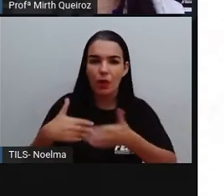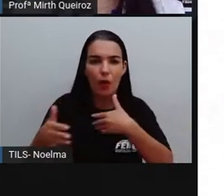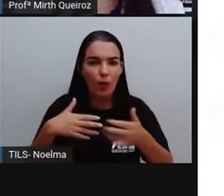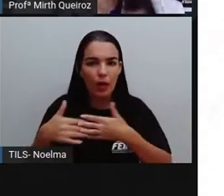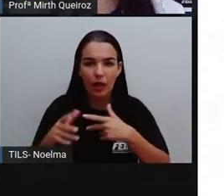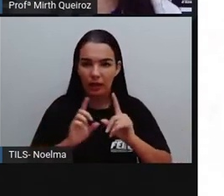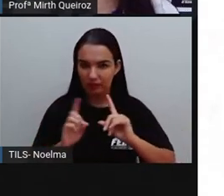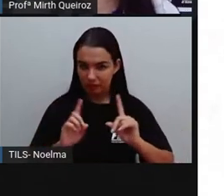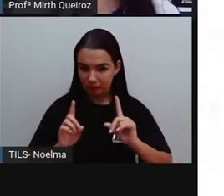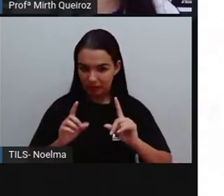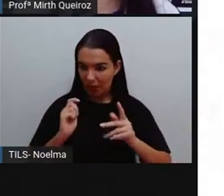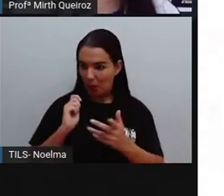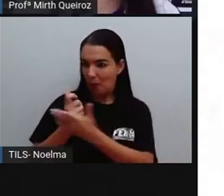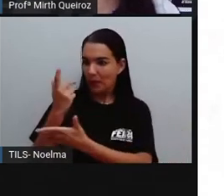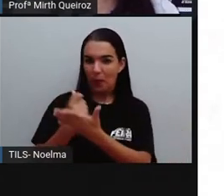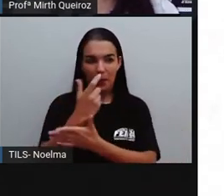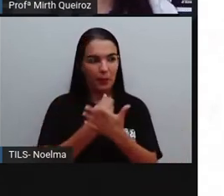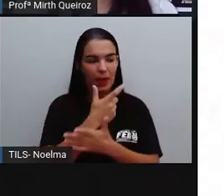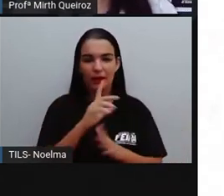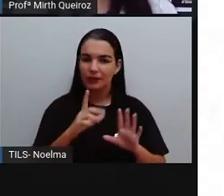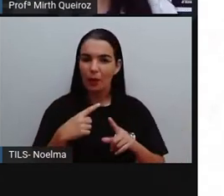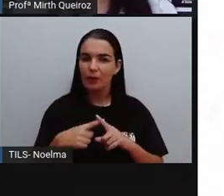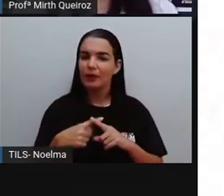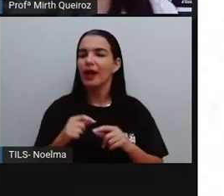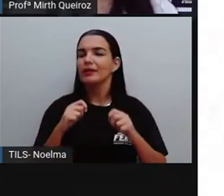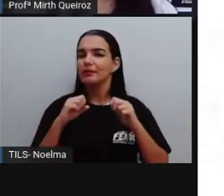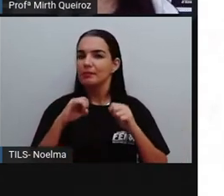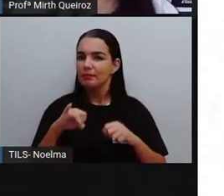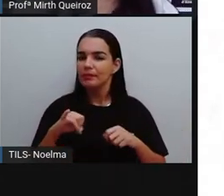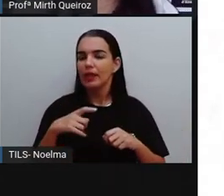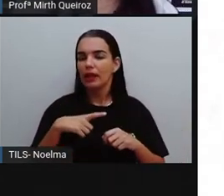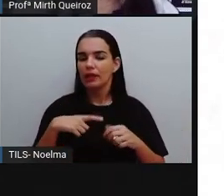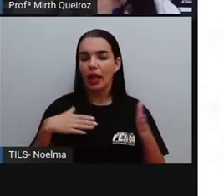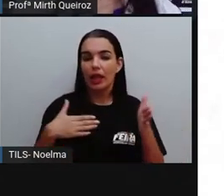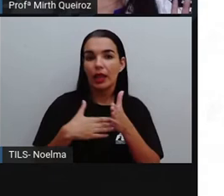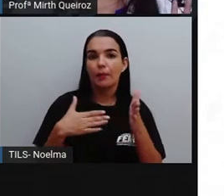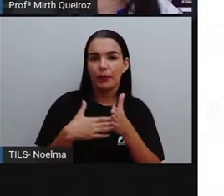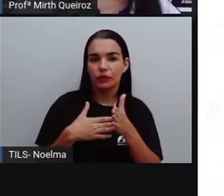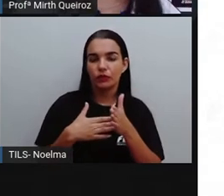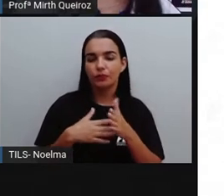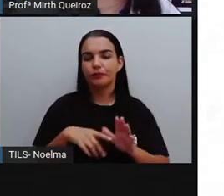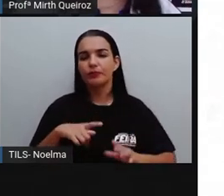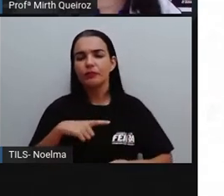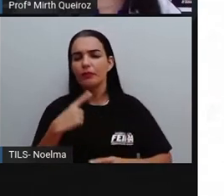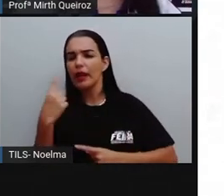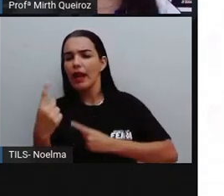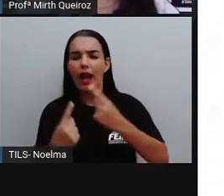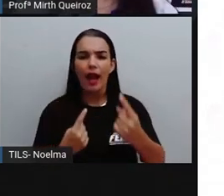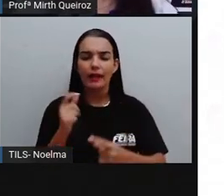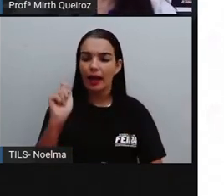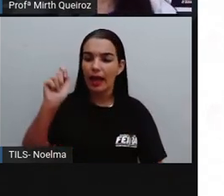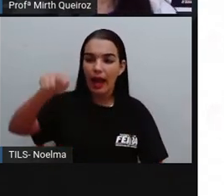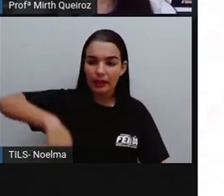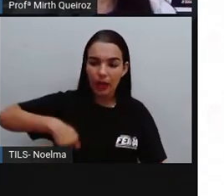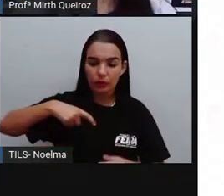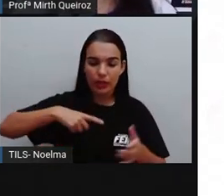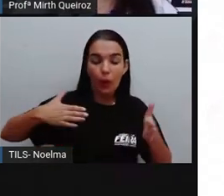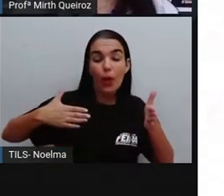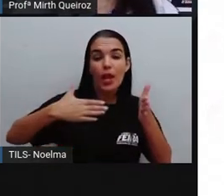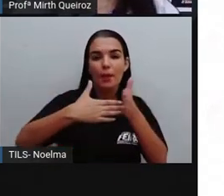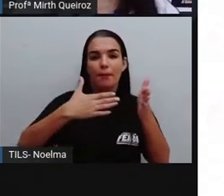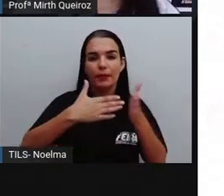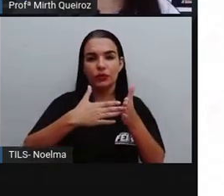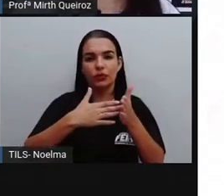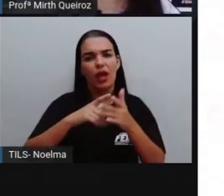quantia, quantia que quiser é porque não funciona dessa maneira. Cada cartão tem o seu limite, né?